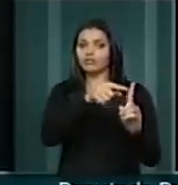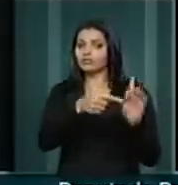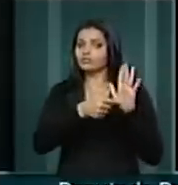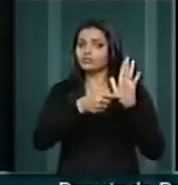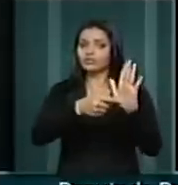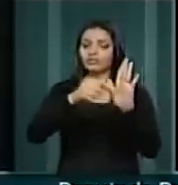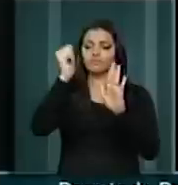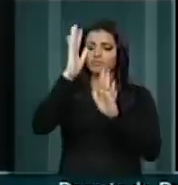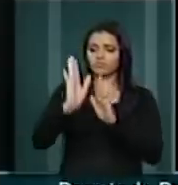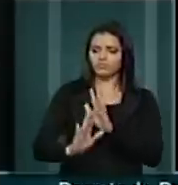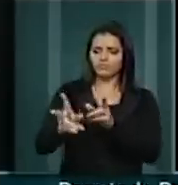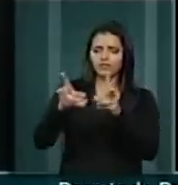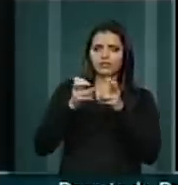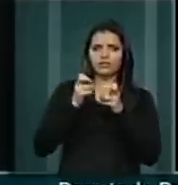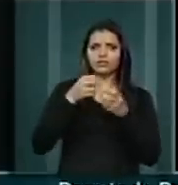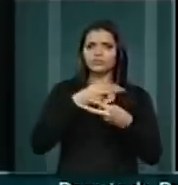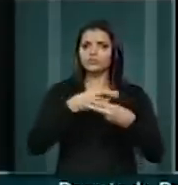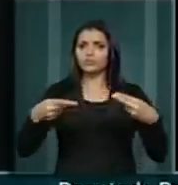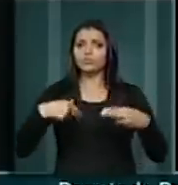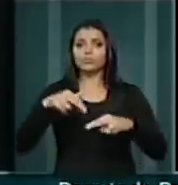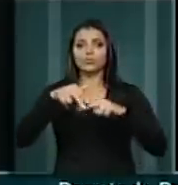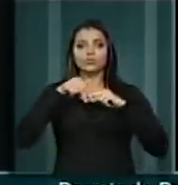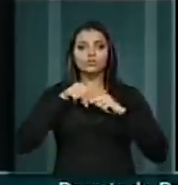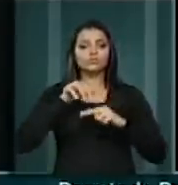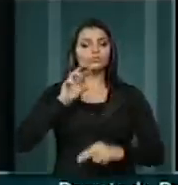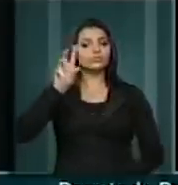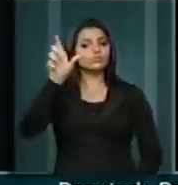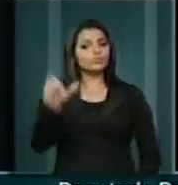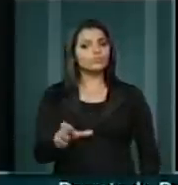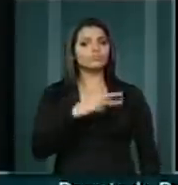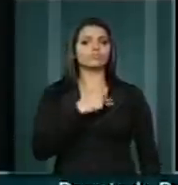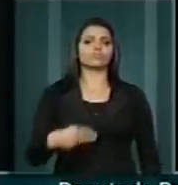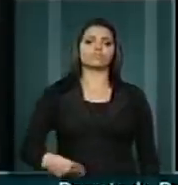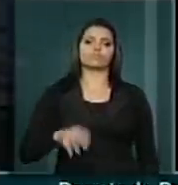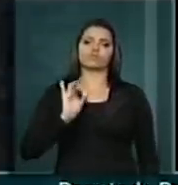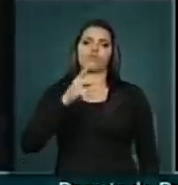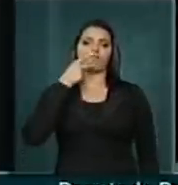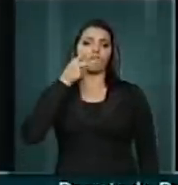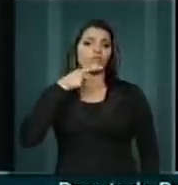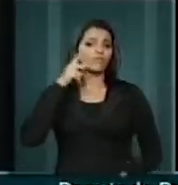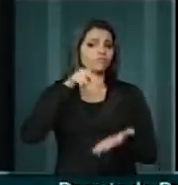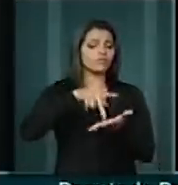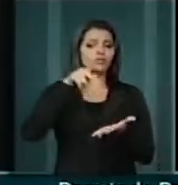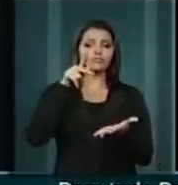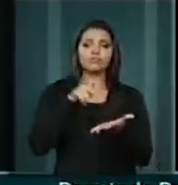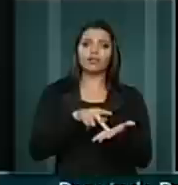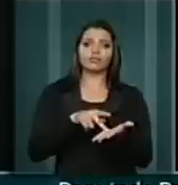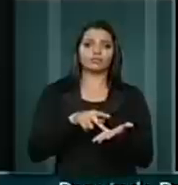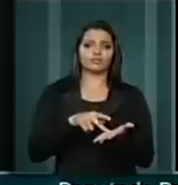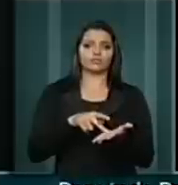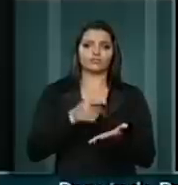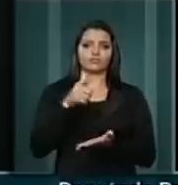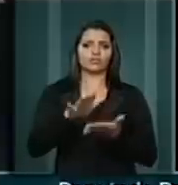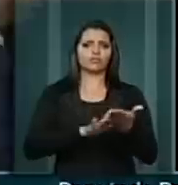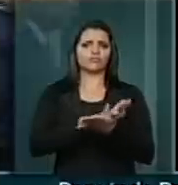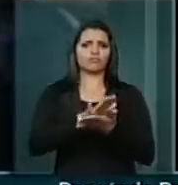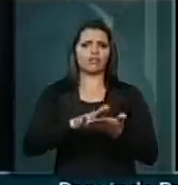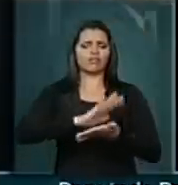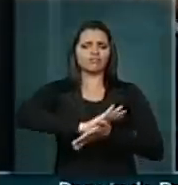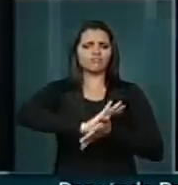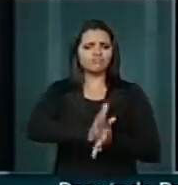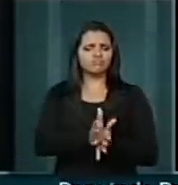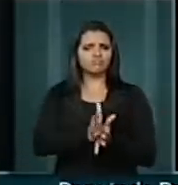ver as coisas e, portanto, ele apenas fez essa constatação sem nenhuma força